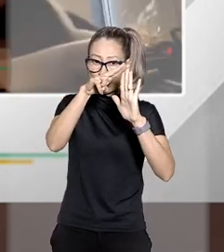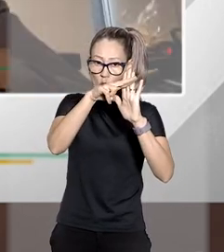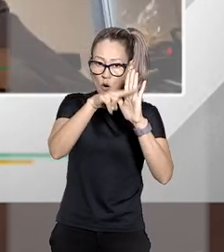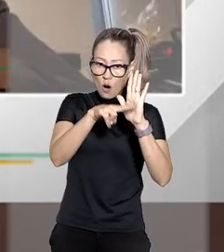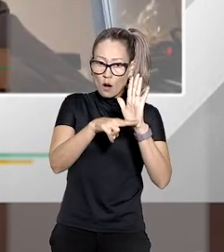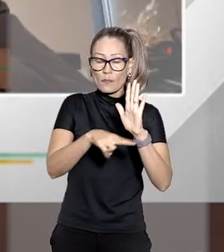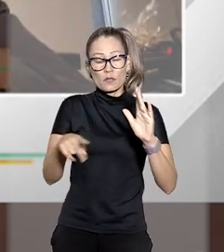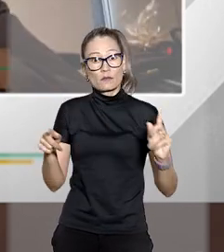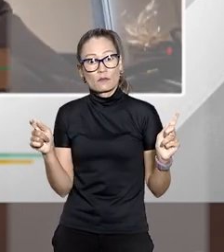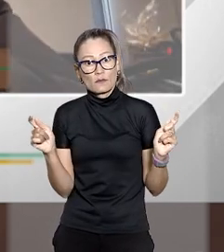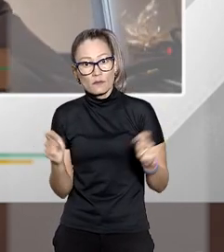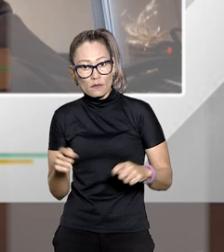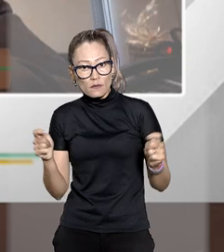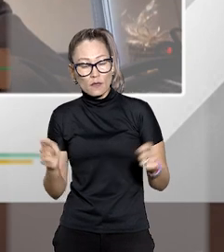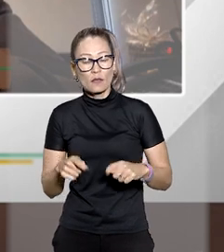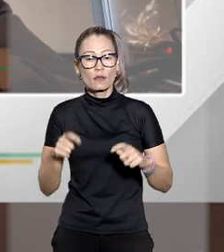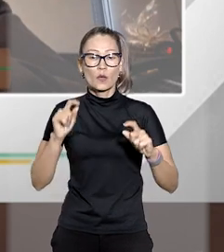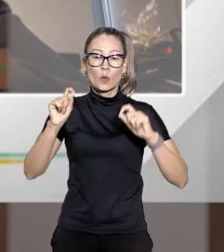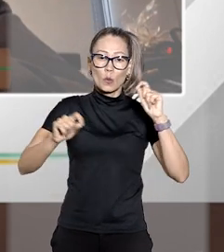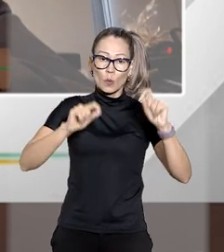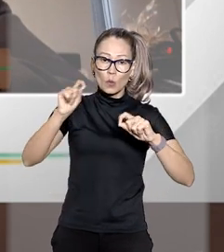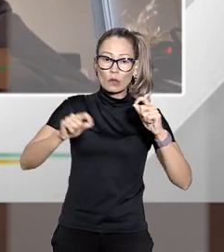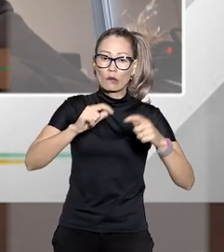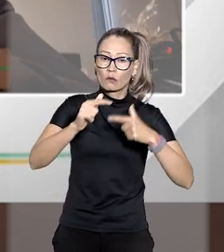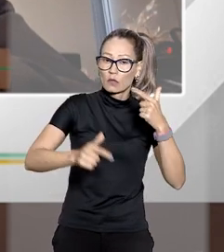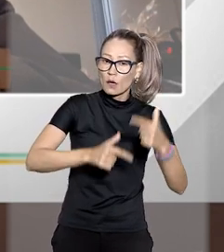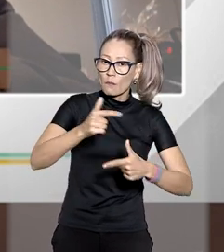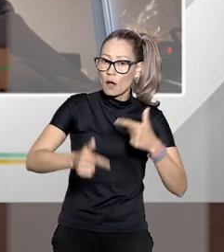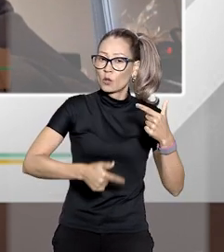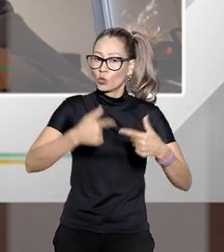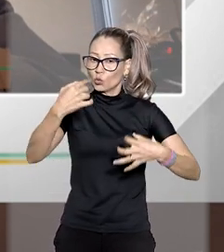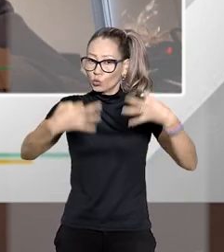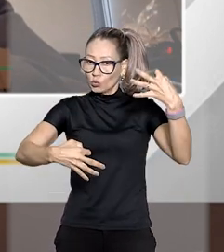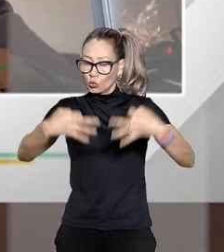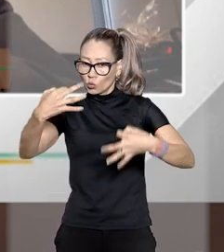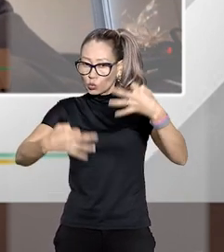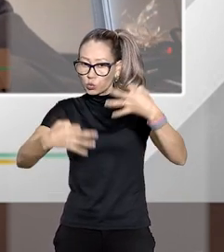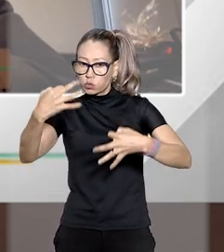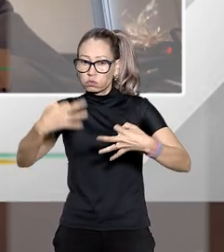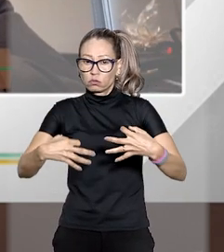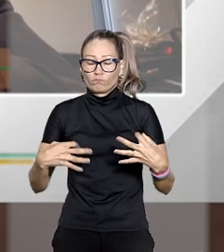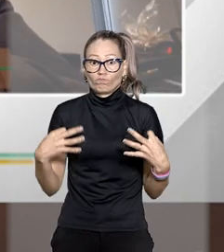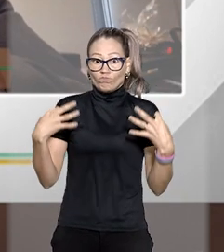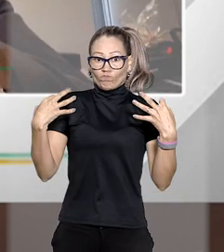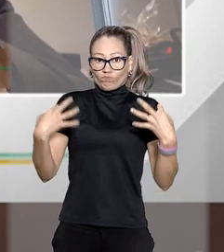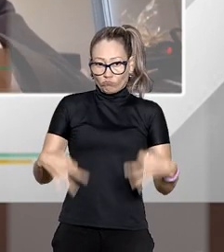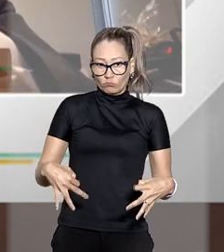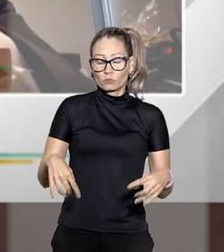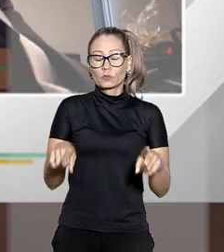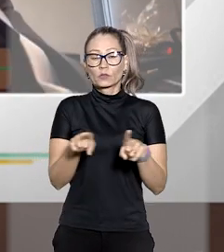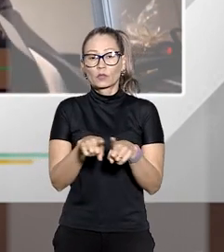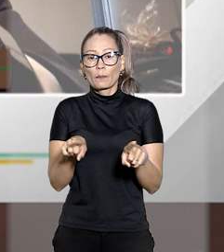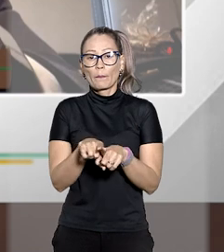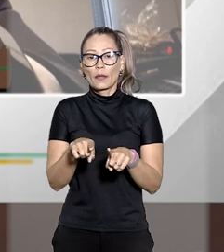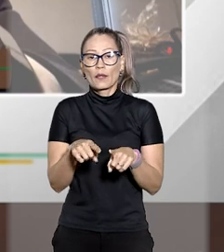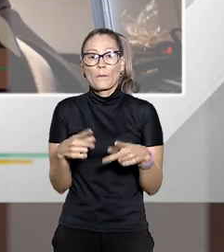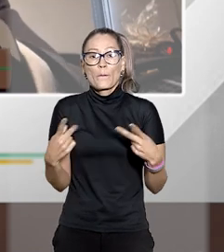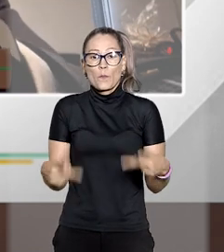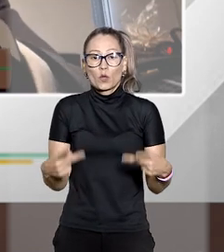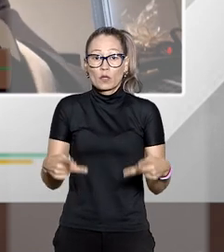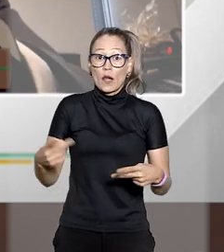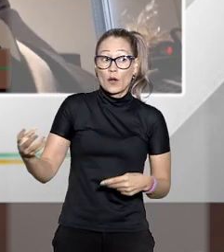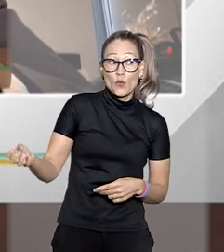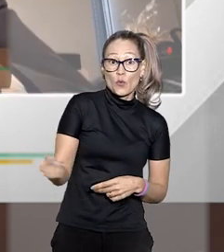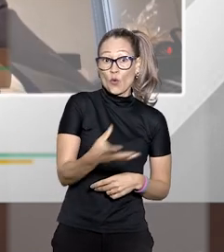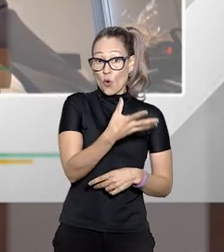que possibilitam né uma prestação judicial nessa nessa modernidade ou nessa